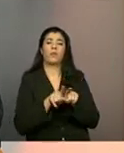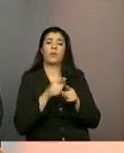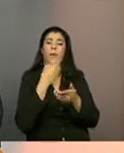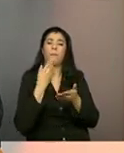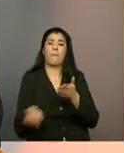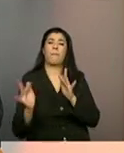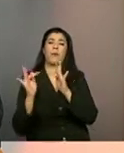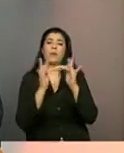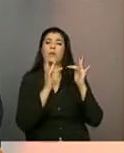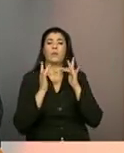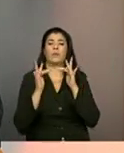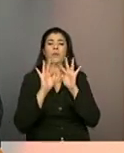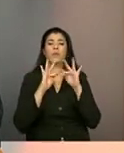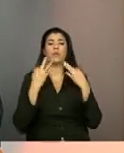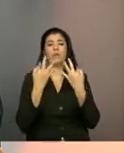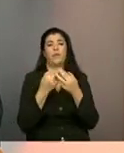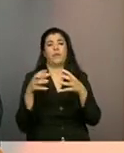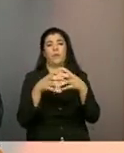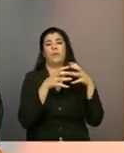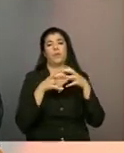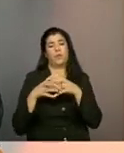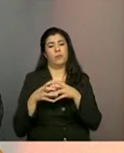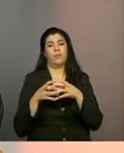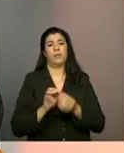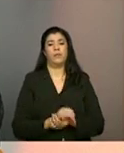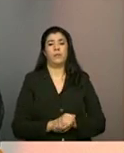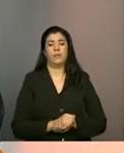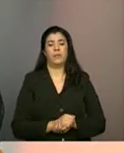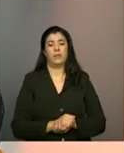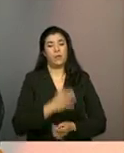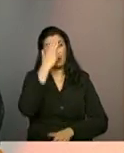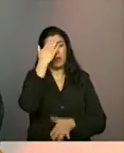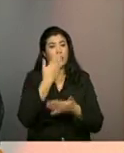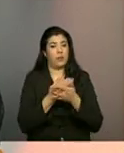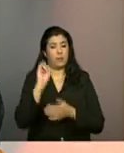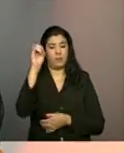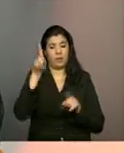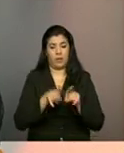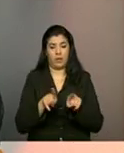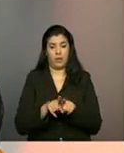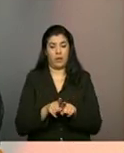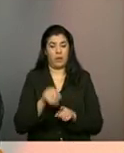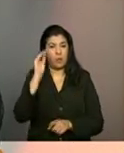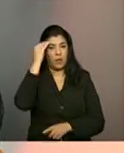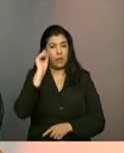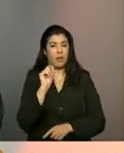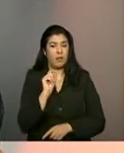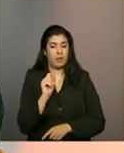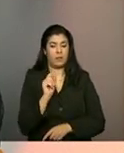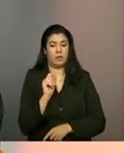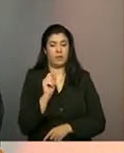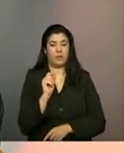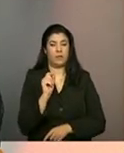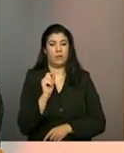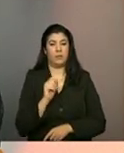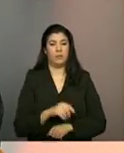familiares e comunitárias. Acho que é importante a gente também compreender que